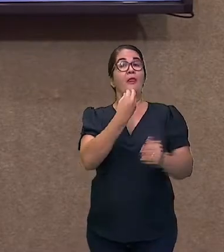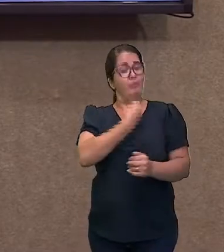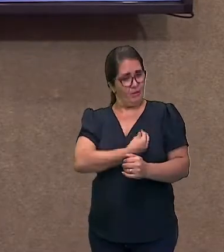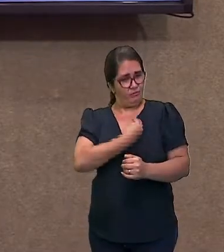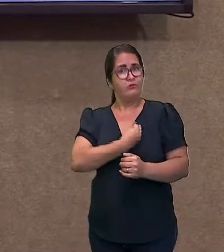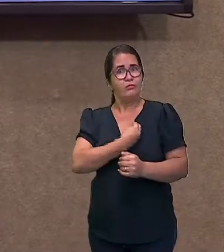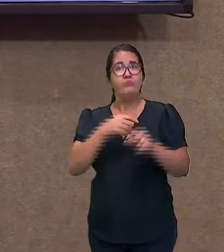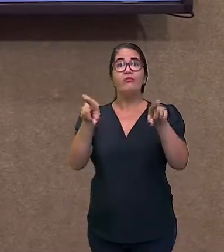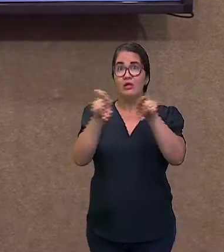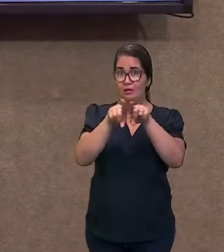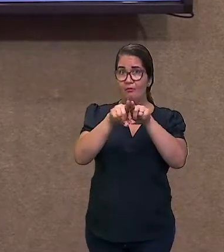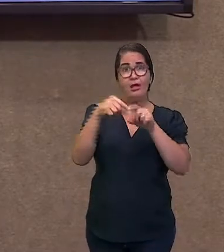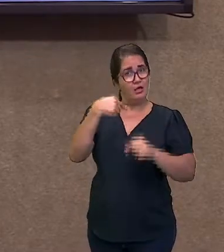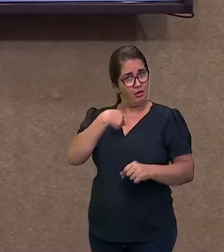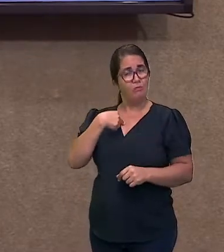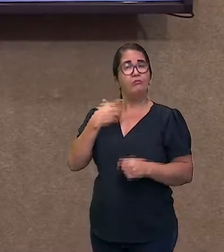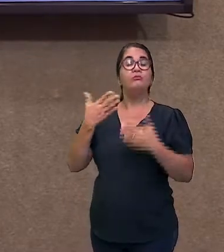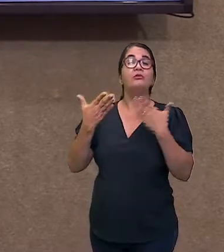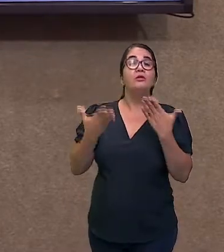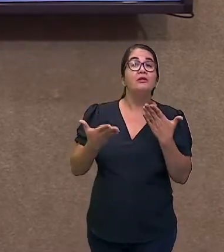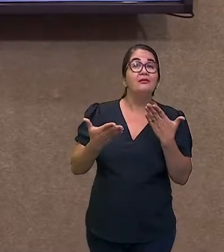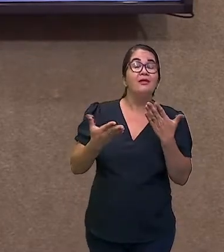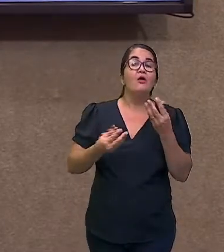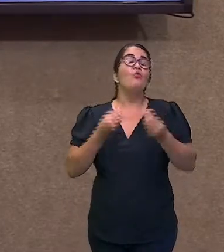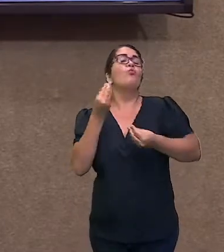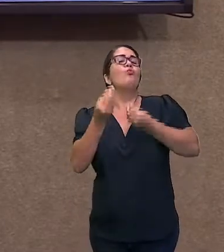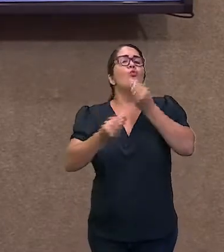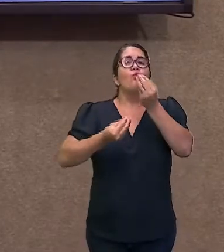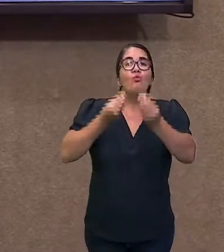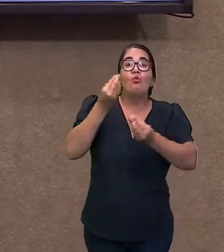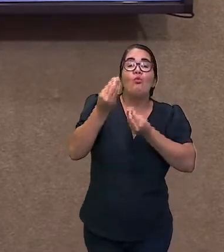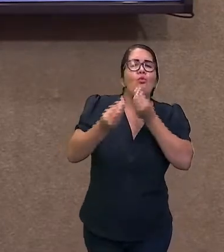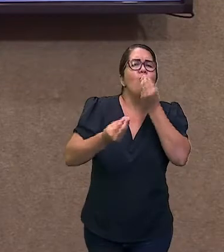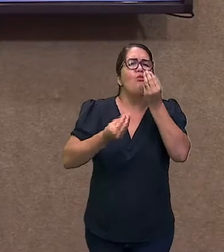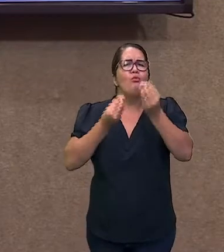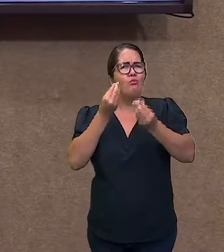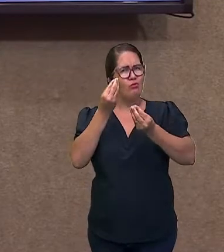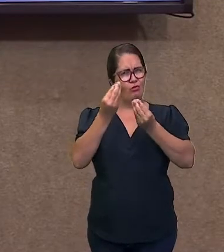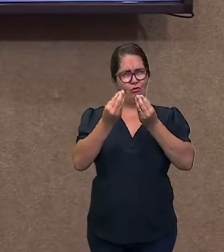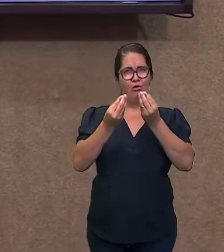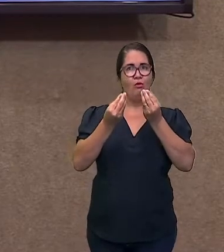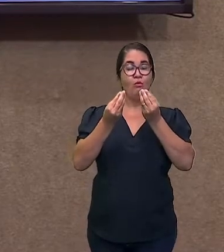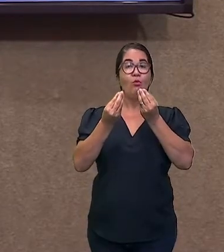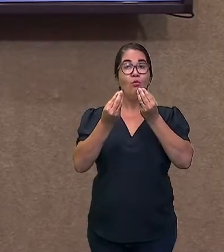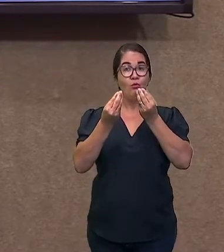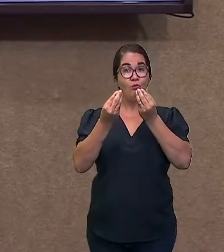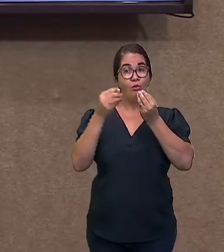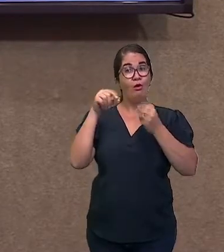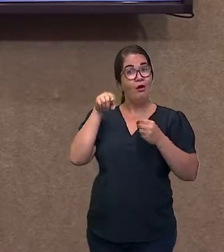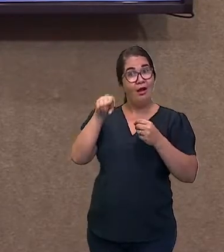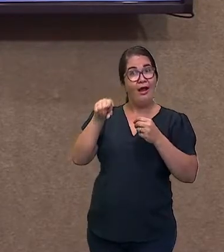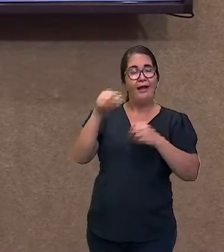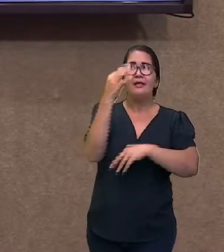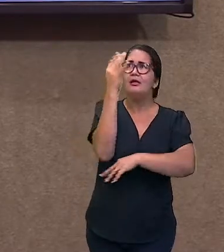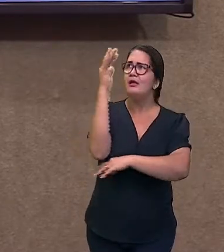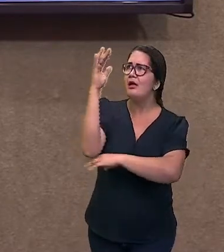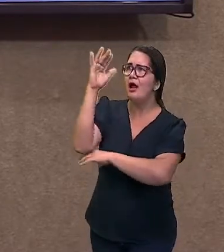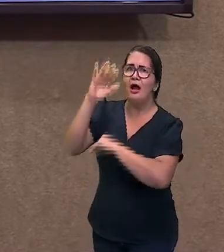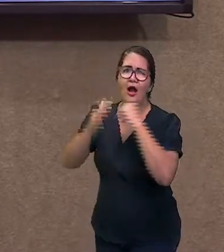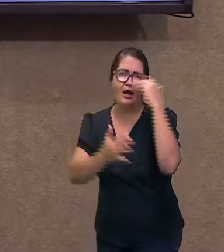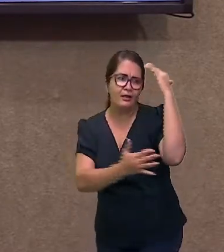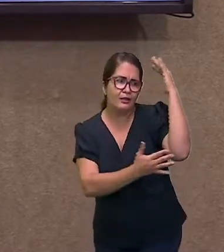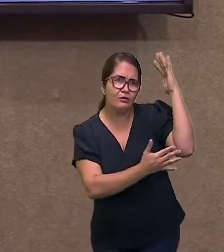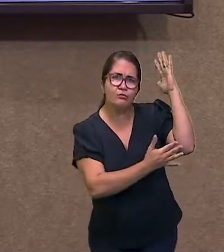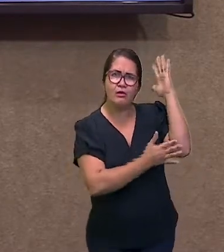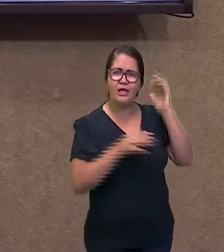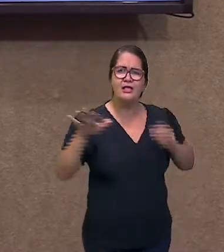conservações? Como que eu conservo um meio? Quando eu consigo conservar um